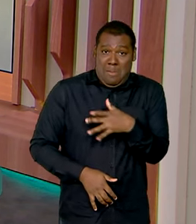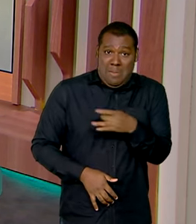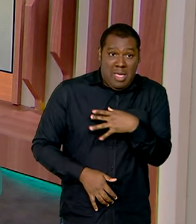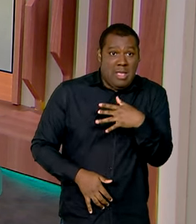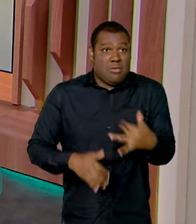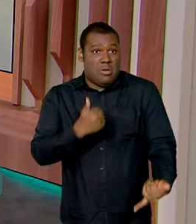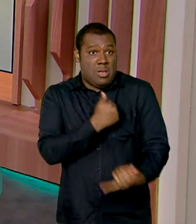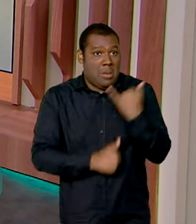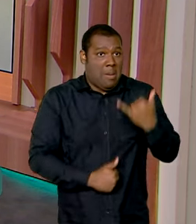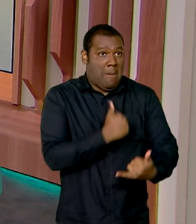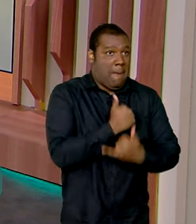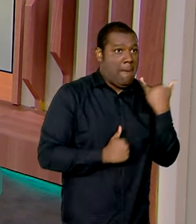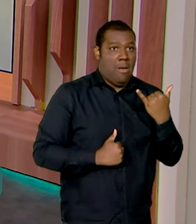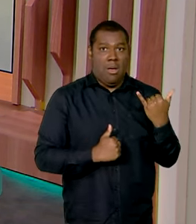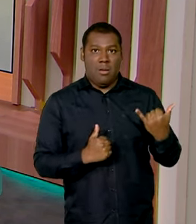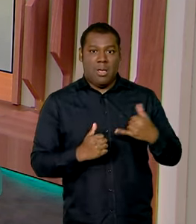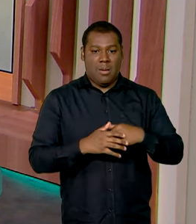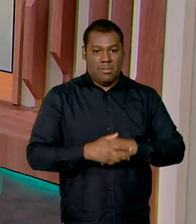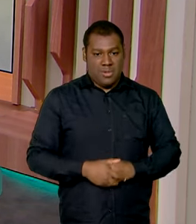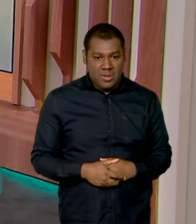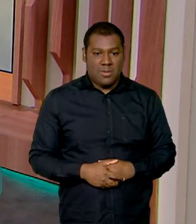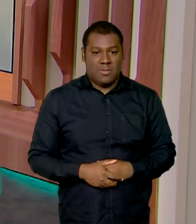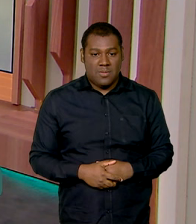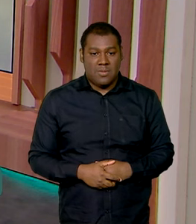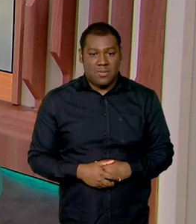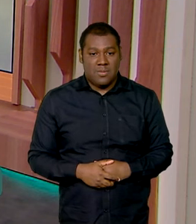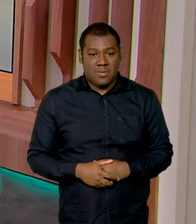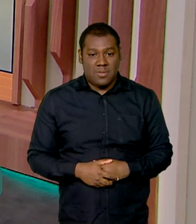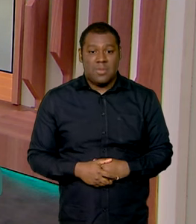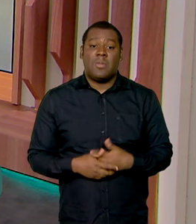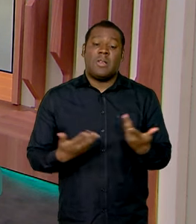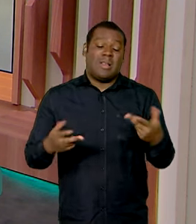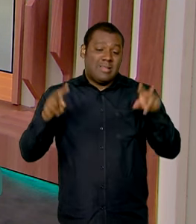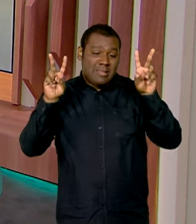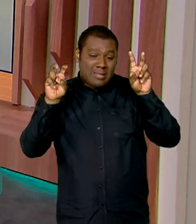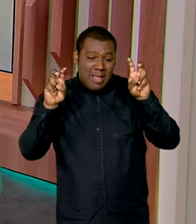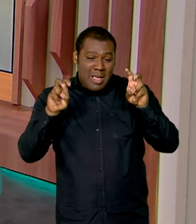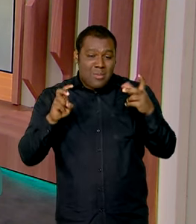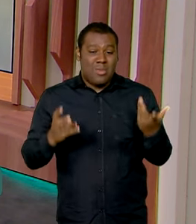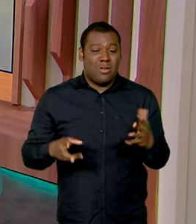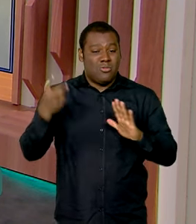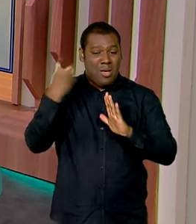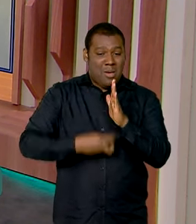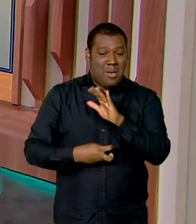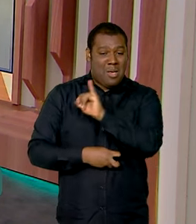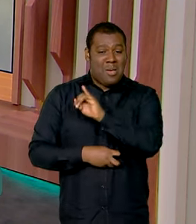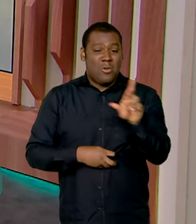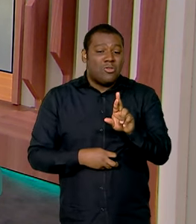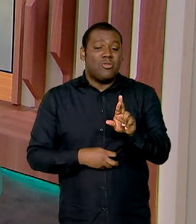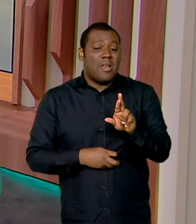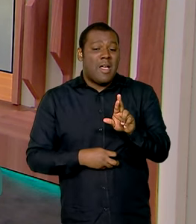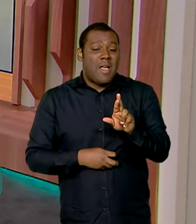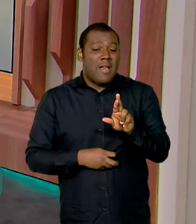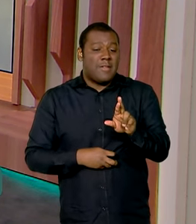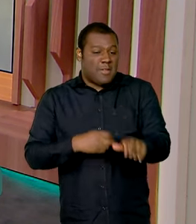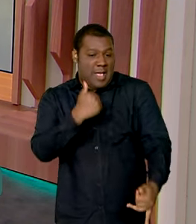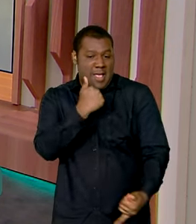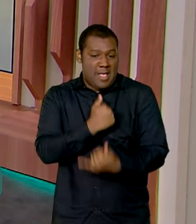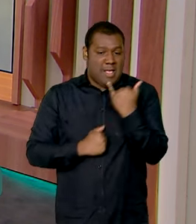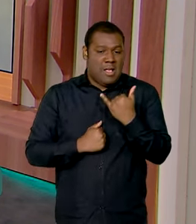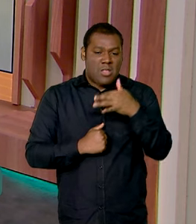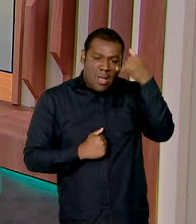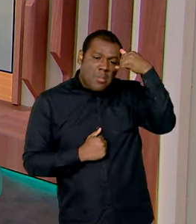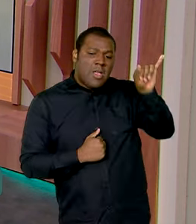estão se tornando comuns também em relação ao imposto de renda, né? O que cuidados o contribuinte deve tomar ao